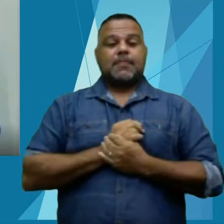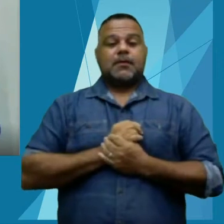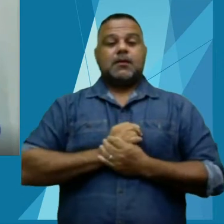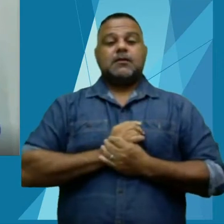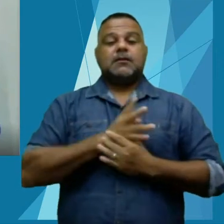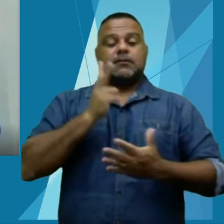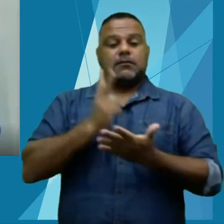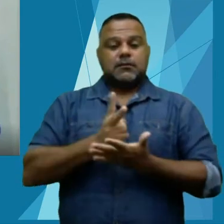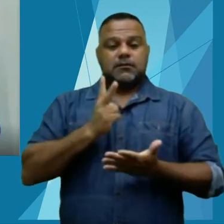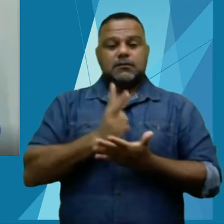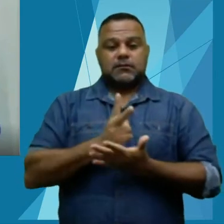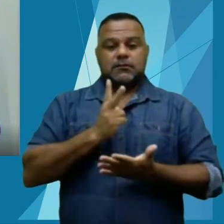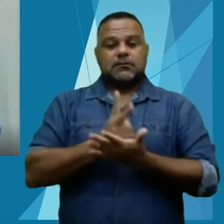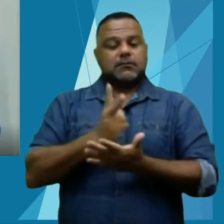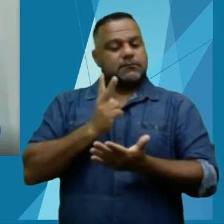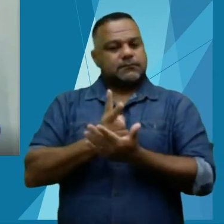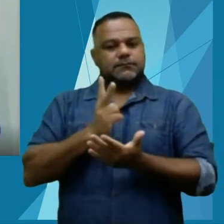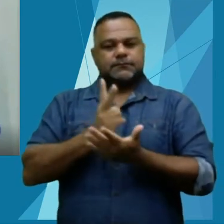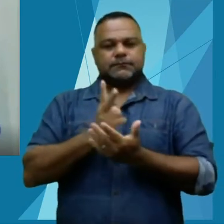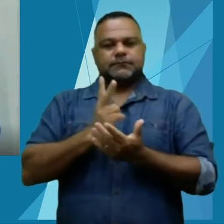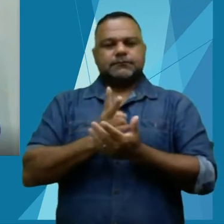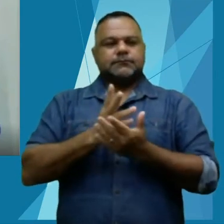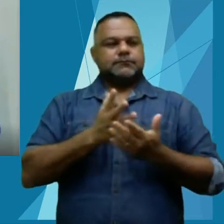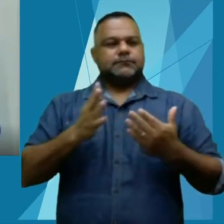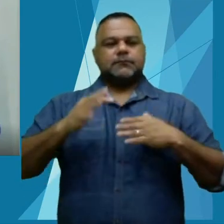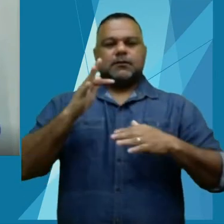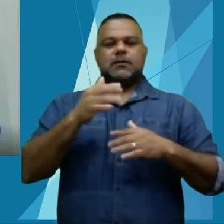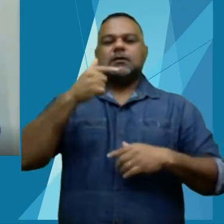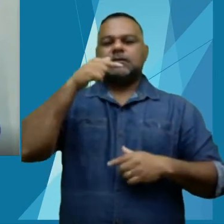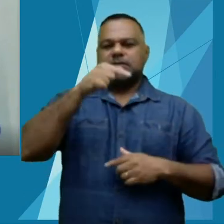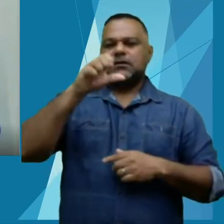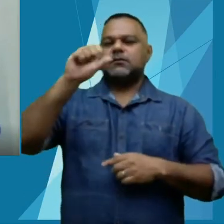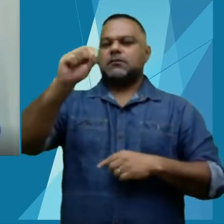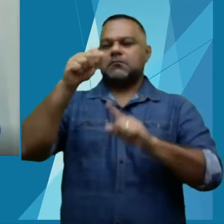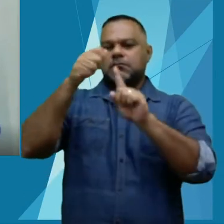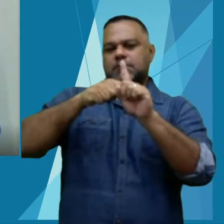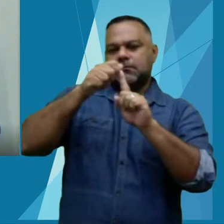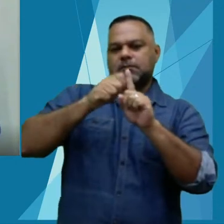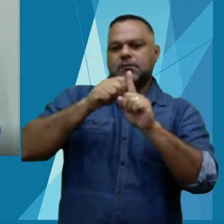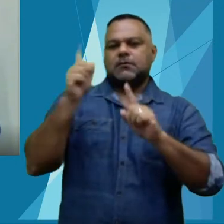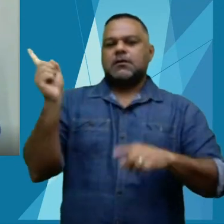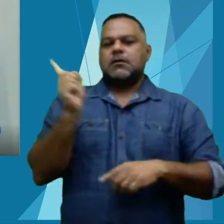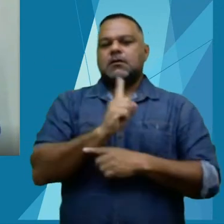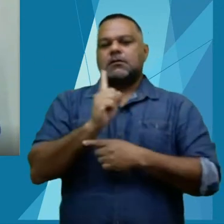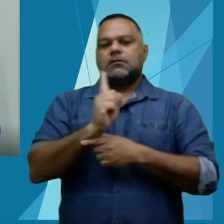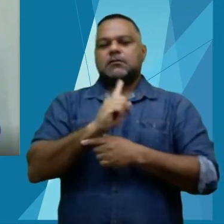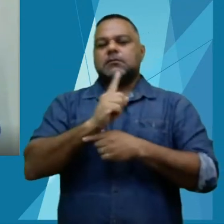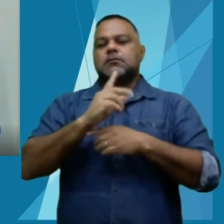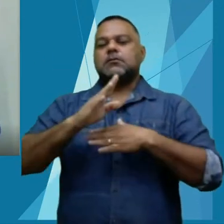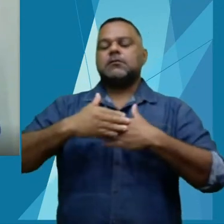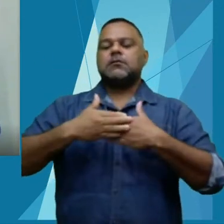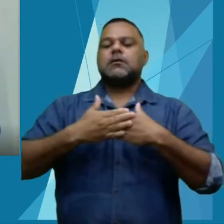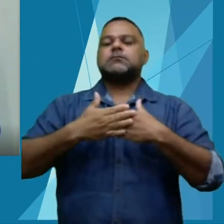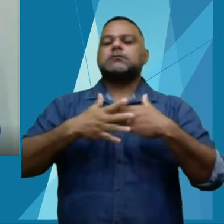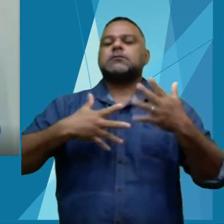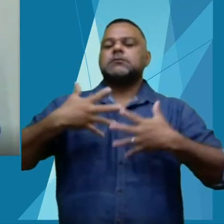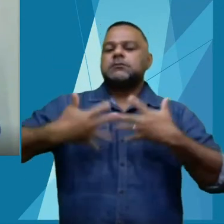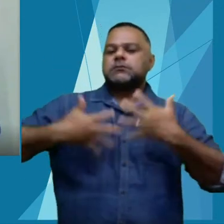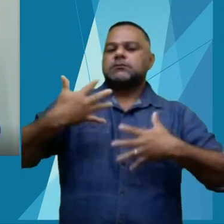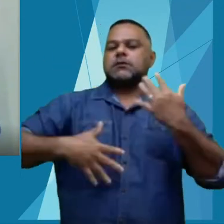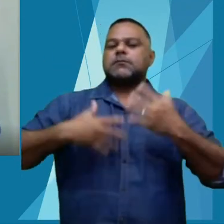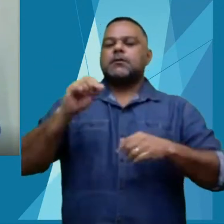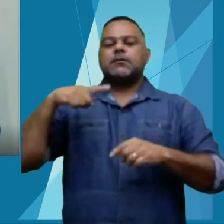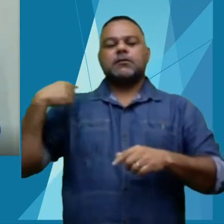momento excepcional que vivemos durante esses sete, oito meses, não foi empecilho para que pudéssemos realizar